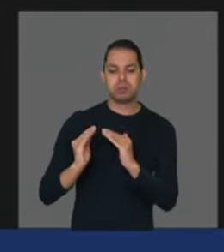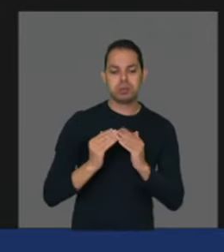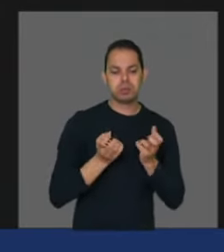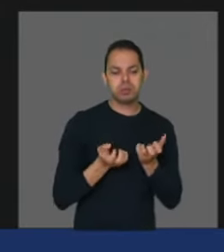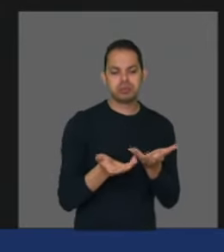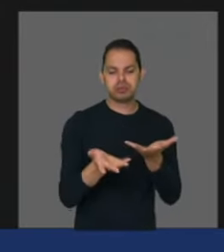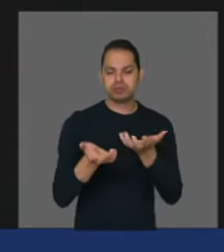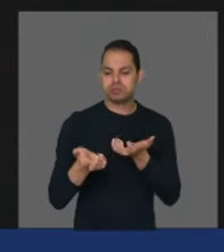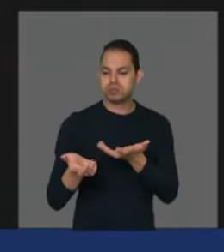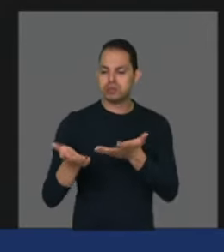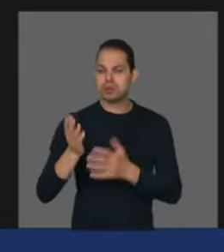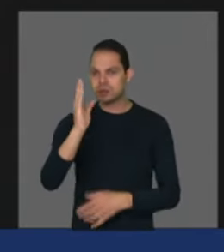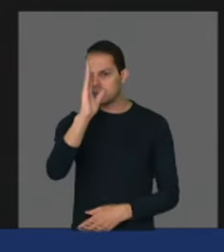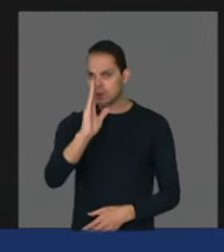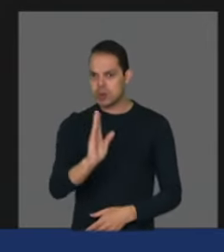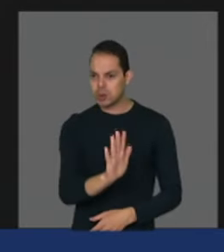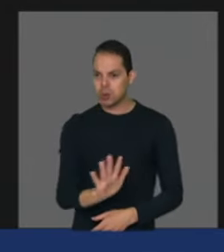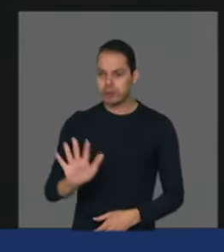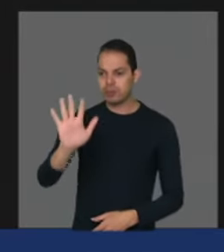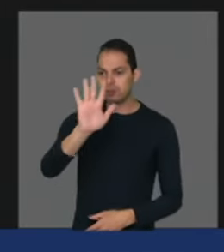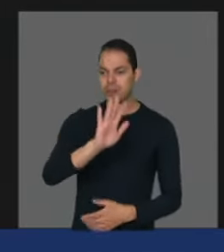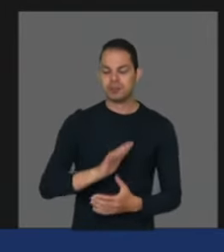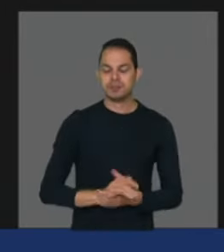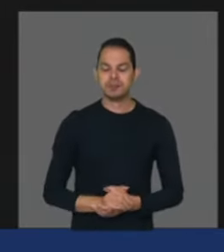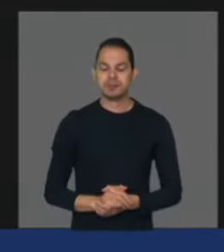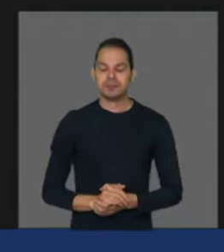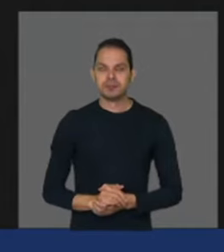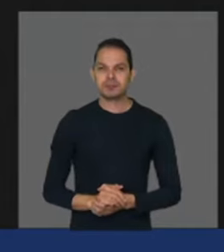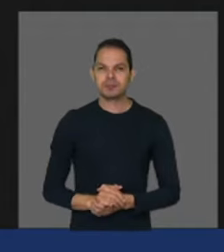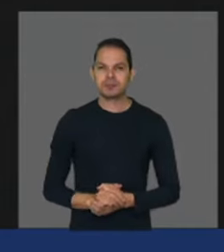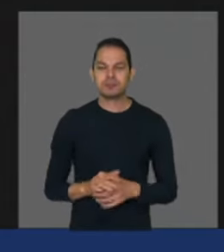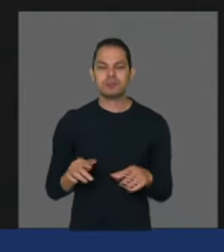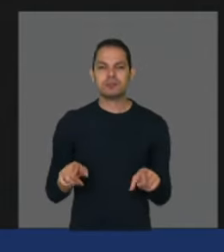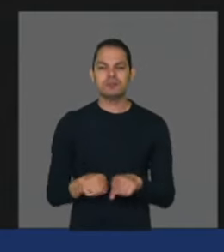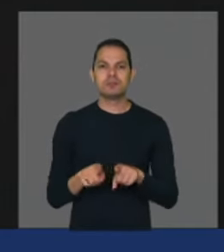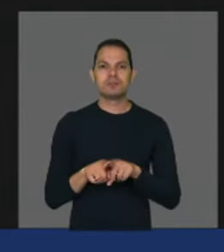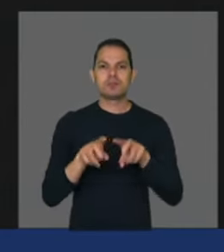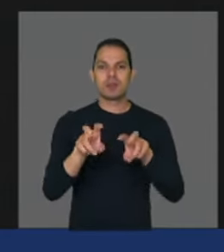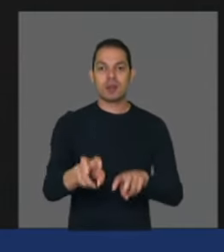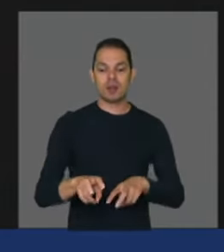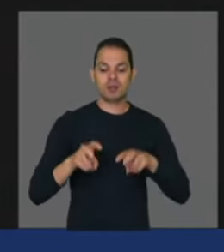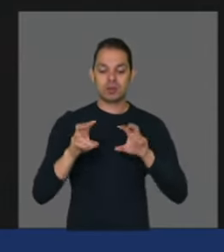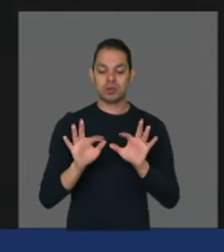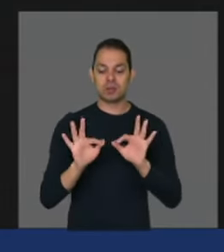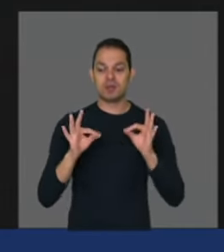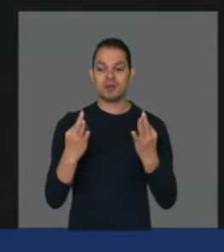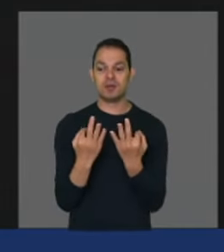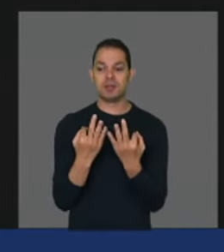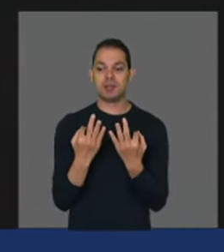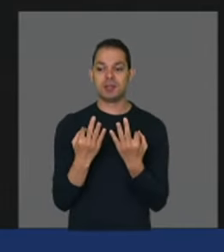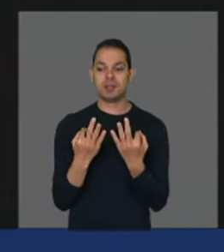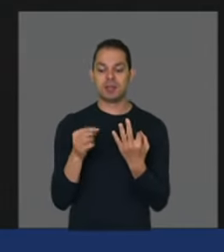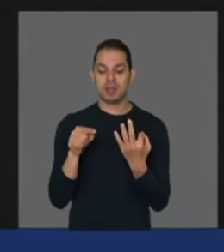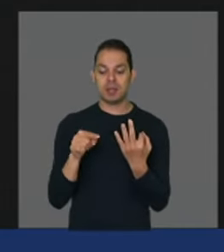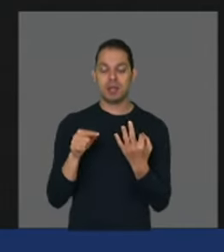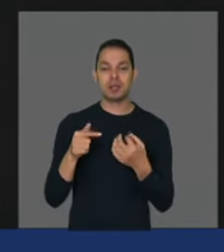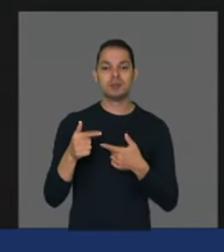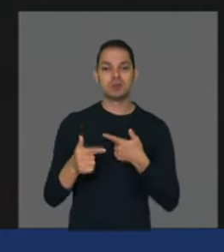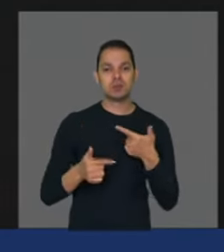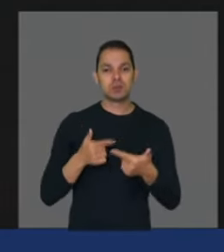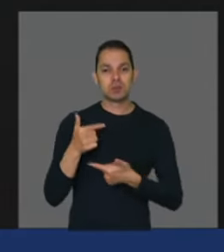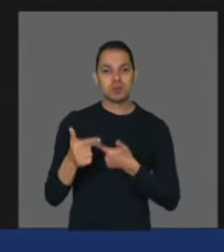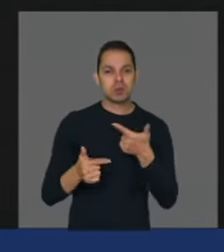cidadã brasileira também a agricultura familiar que trabalha para